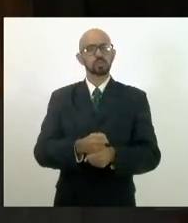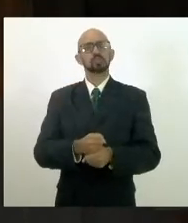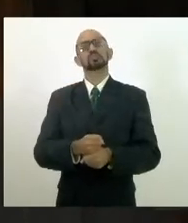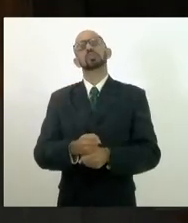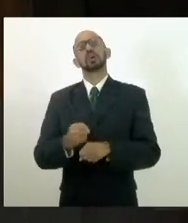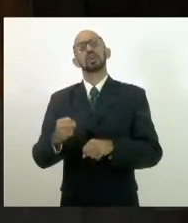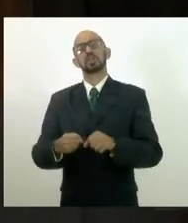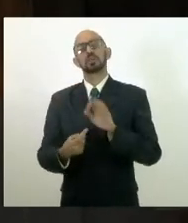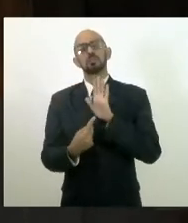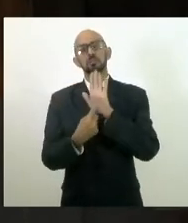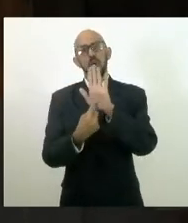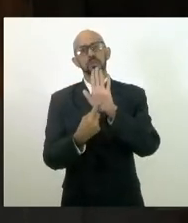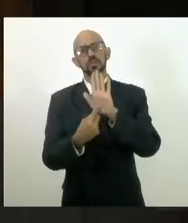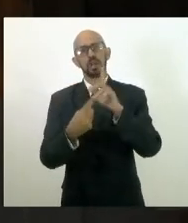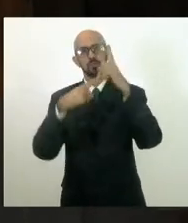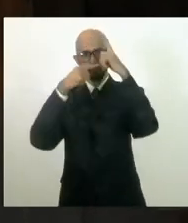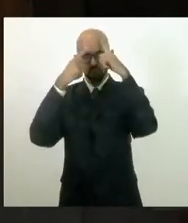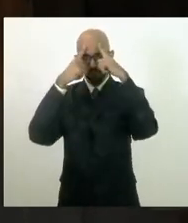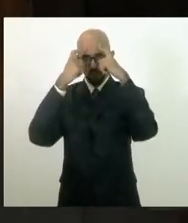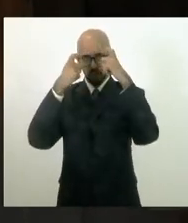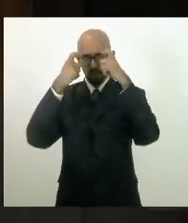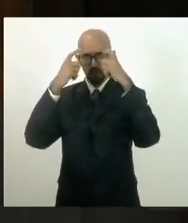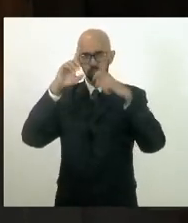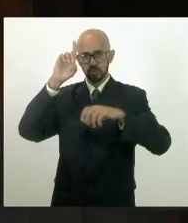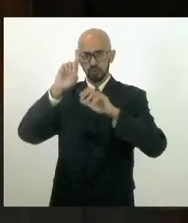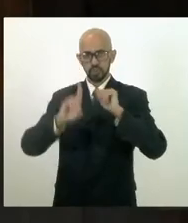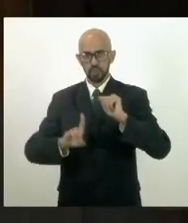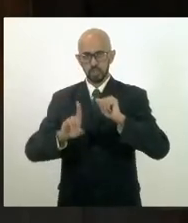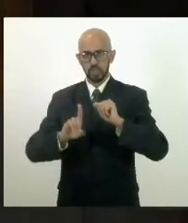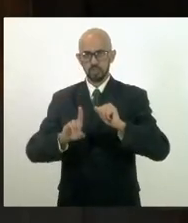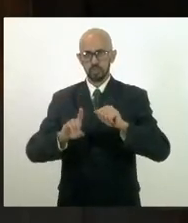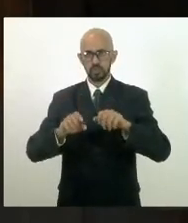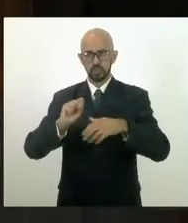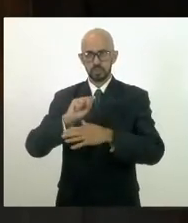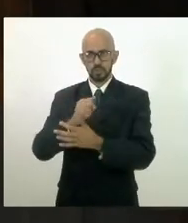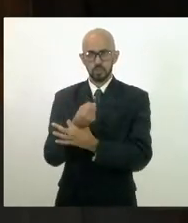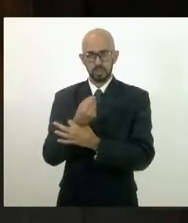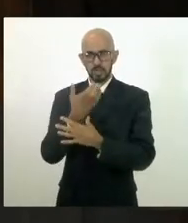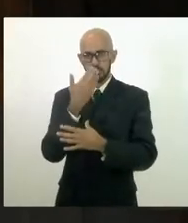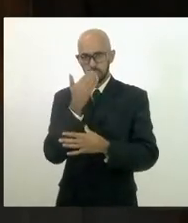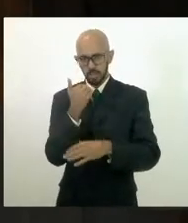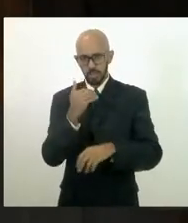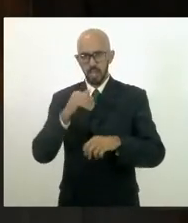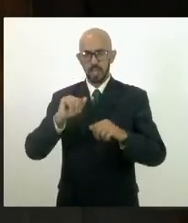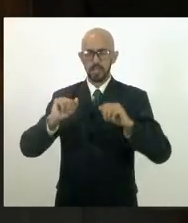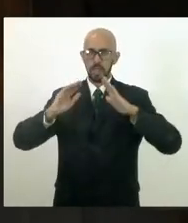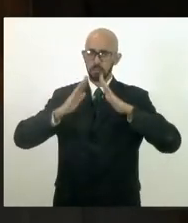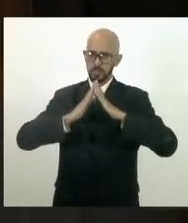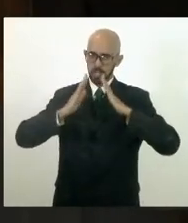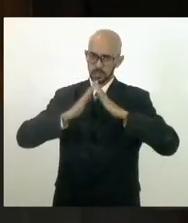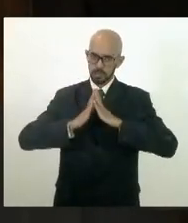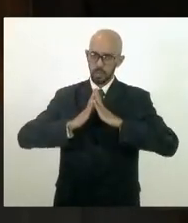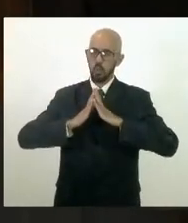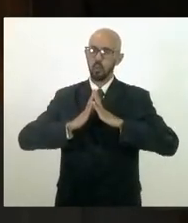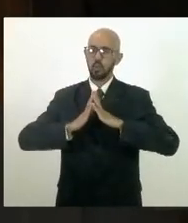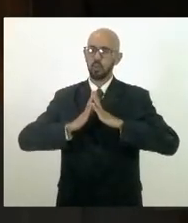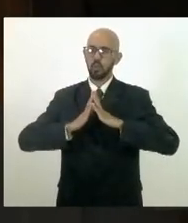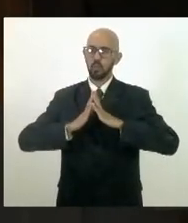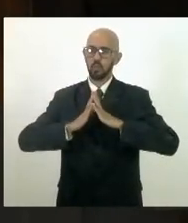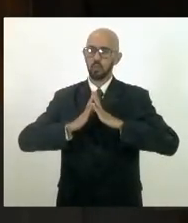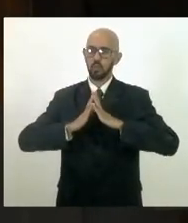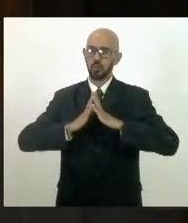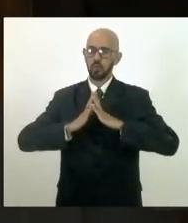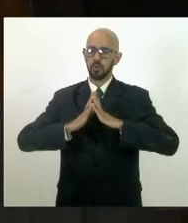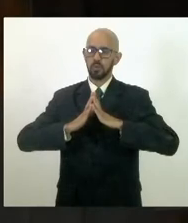de direitos, como o direito à saúde, propriamente dita, o direito à segurança alimentar, o direito à habitação, porque, na verdade,